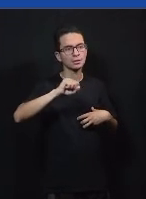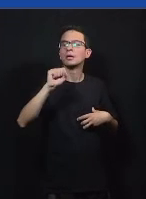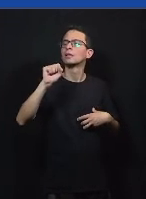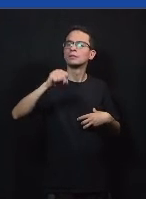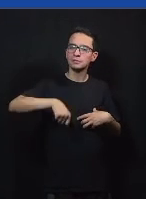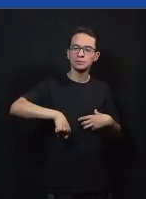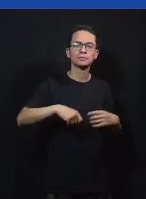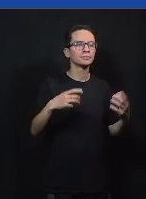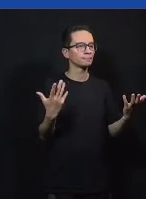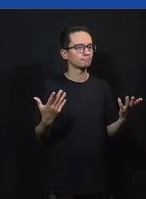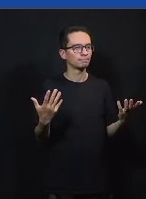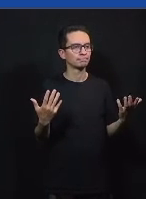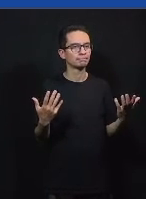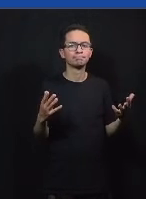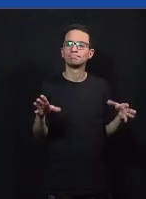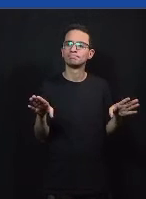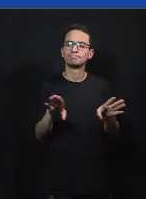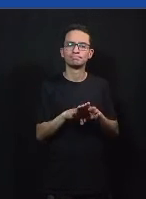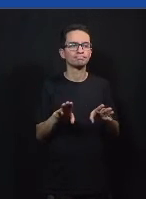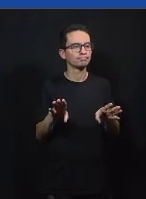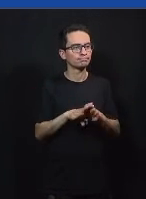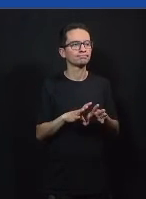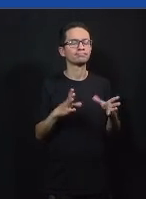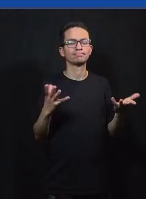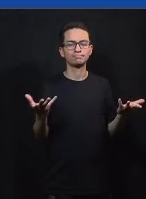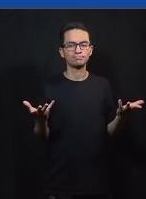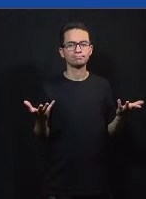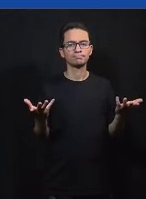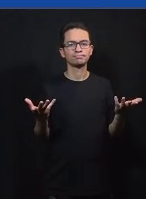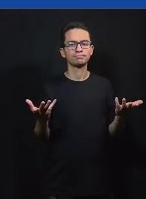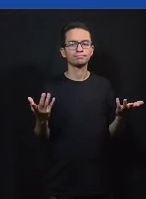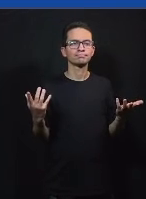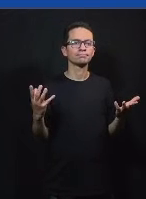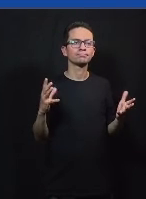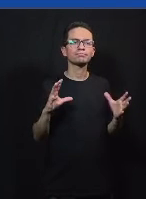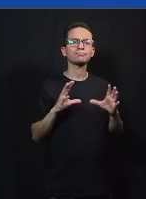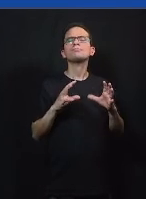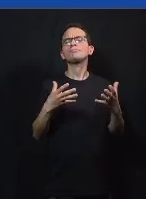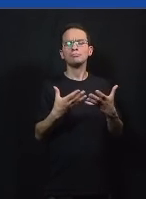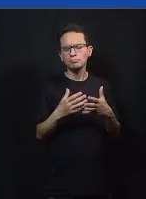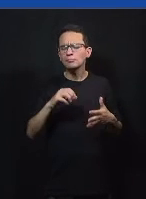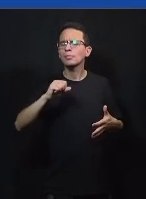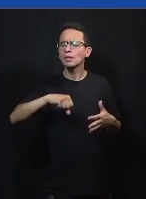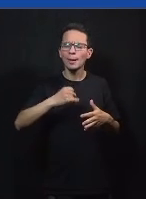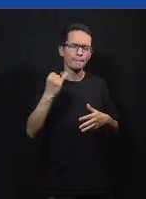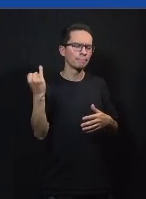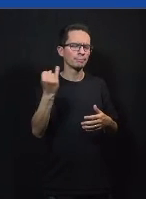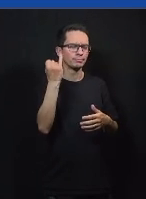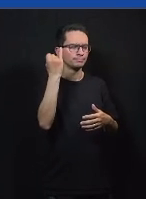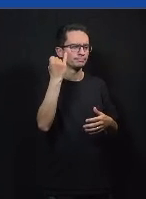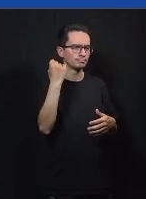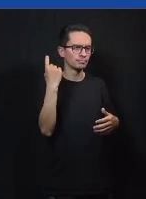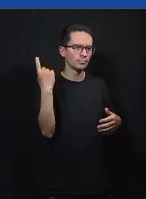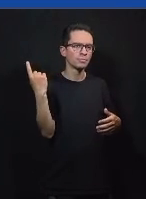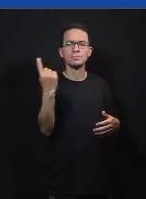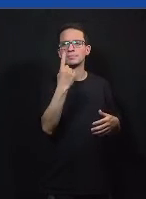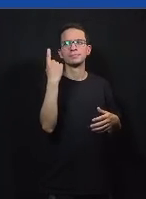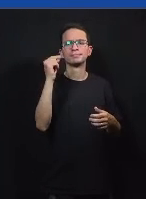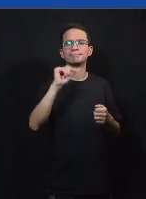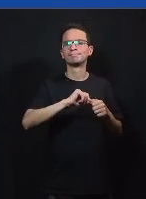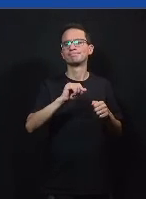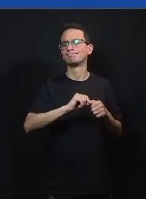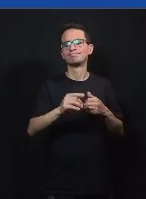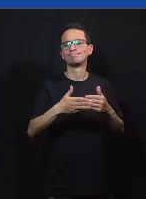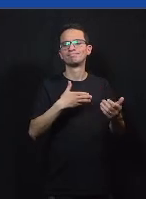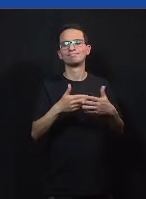estabilidade política essa noção de que a minha comunidade é importante que a gente pode se juntar e fazer algo sem um